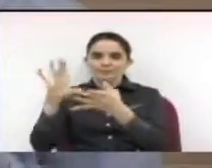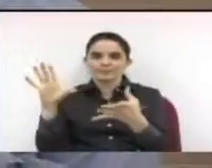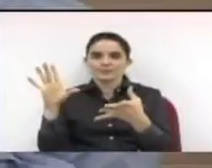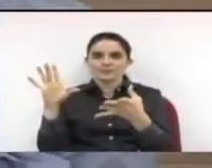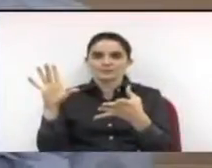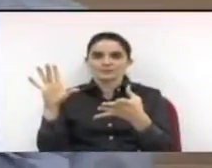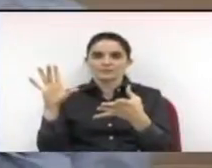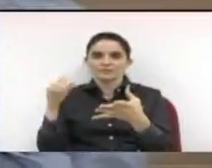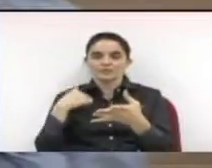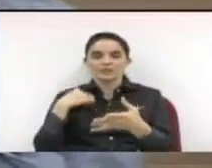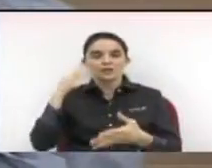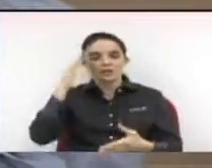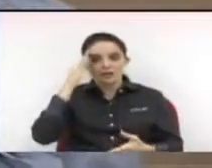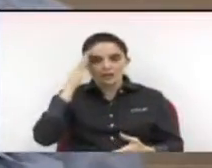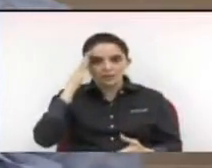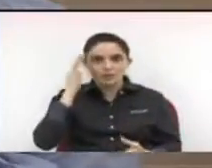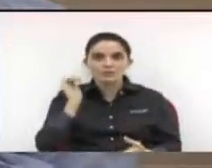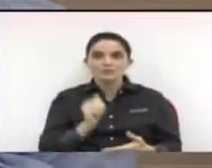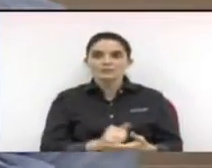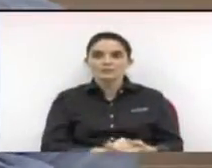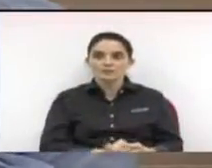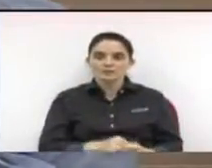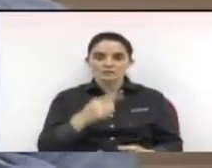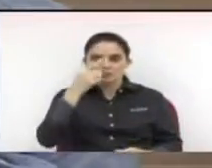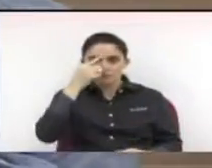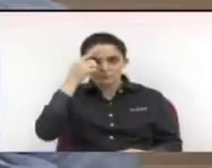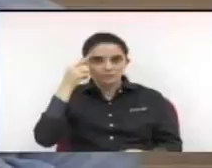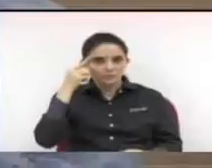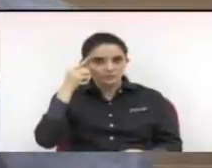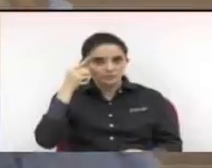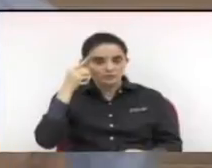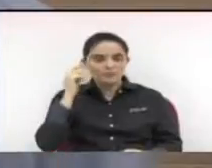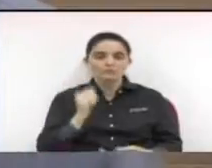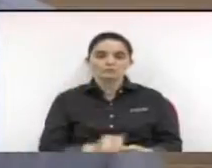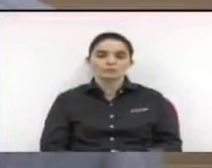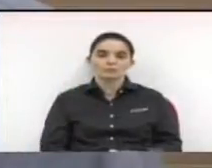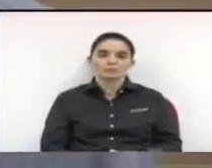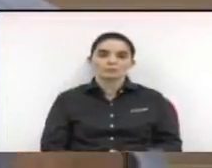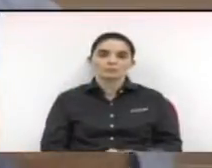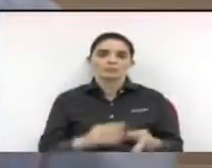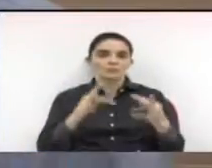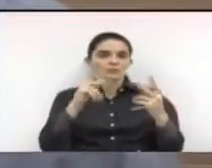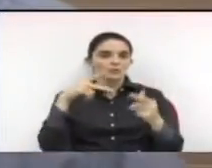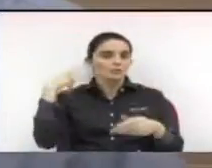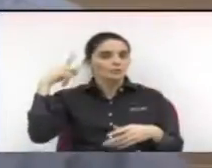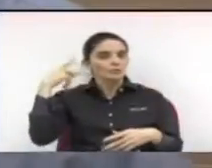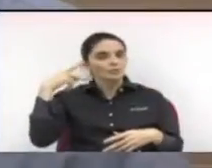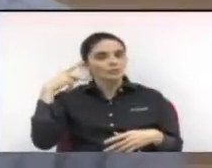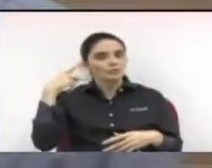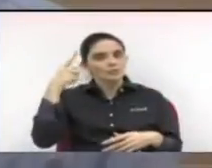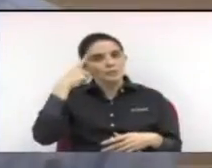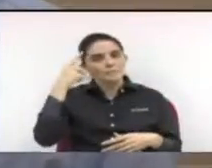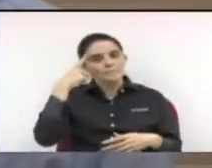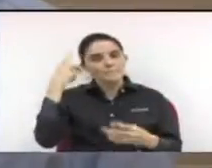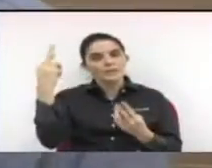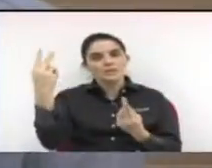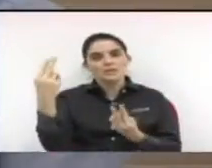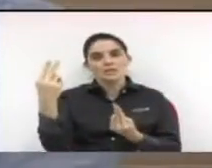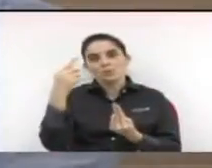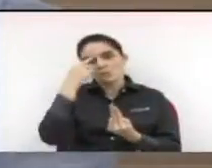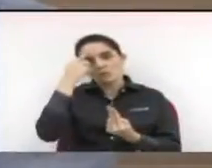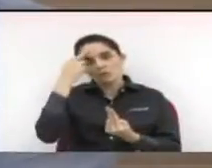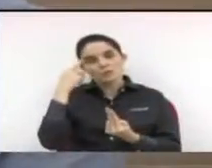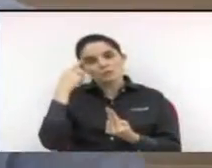Mas eu entendo perfeitamente, vereador Wilson, e oxalá que os nobres vereadores assim o pensem e assim o façam, dando toda